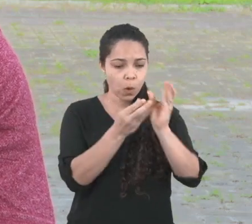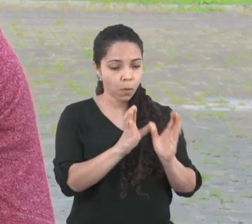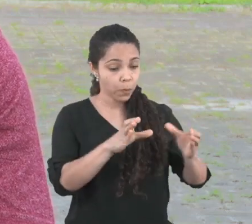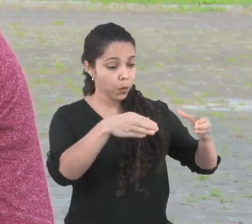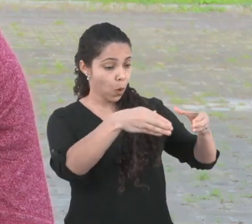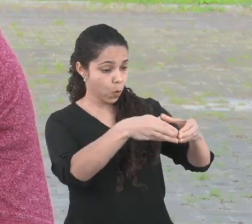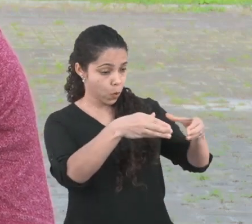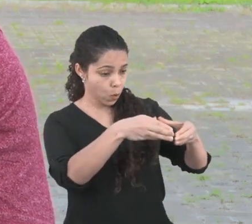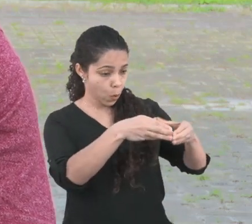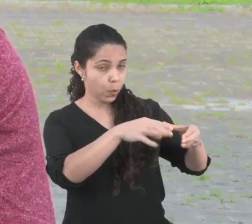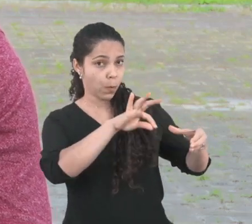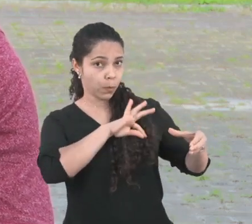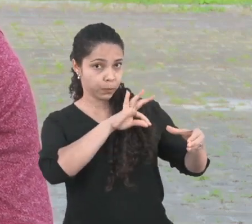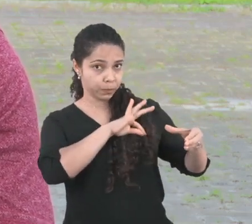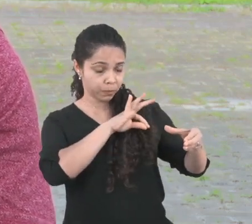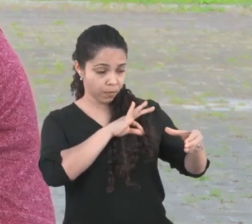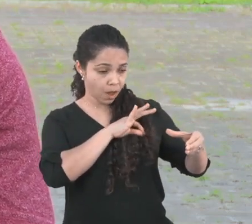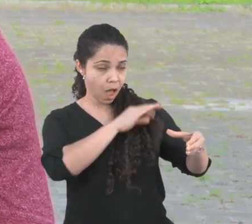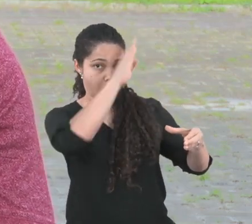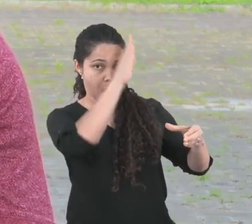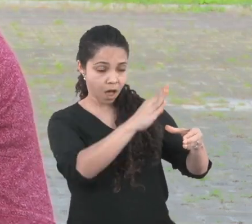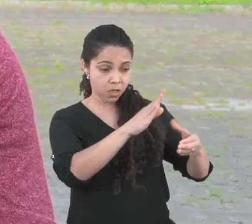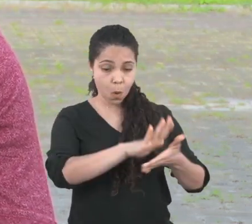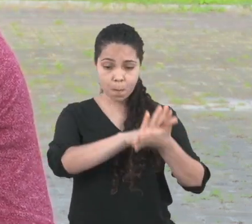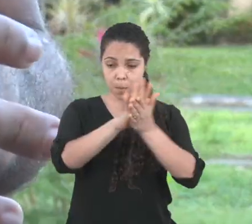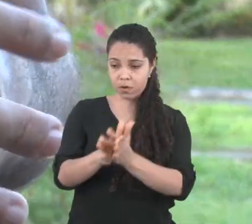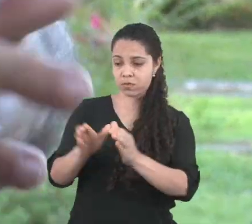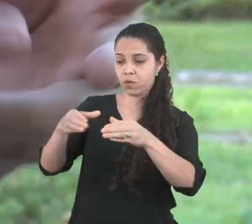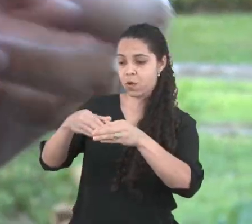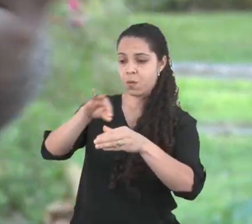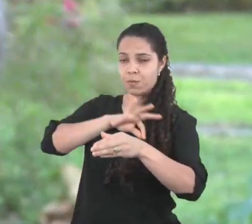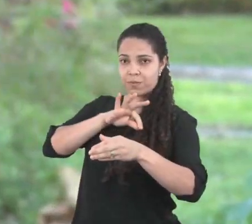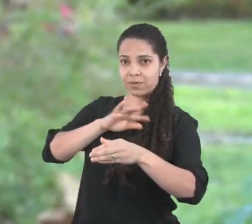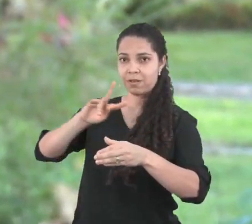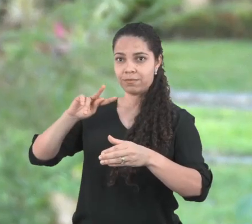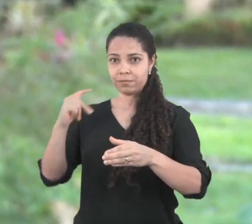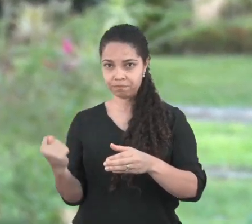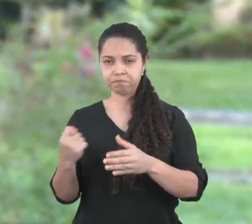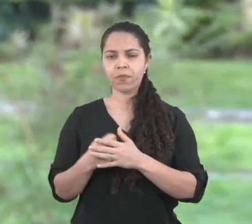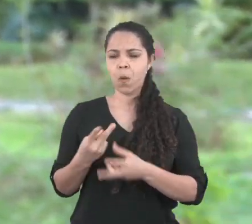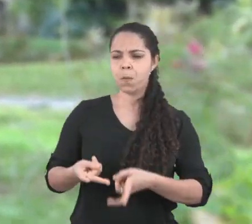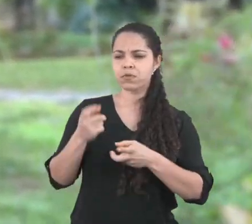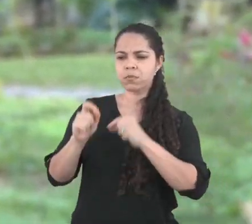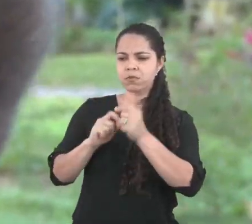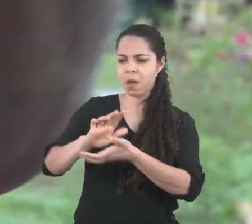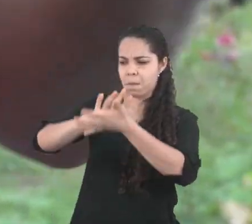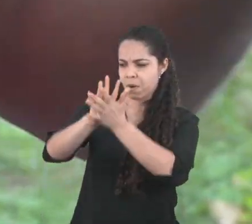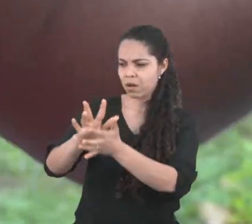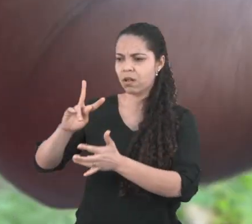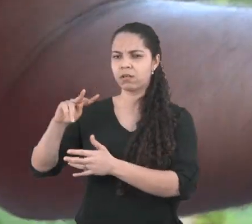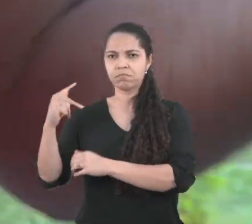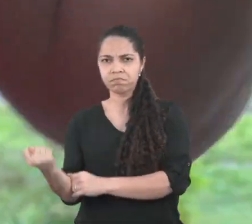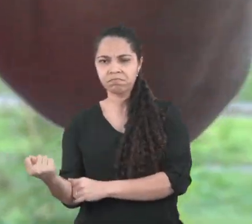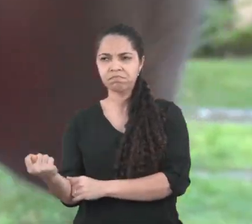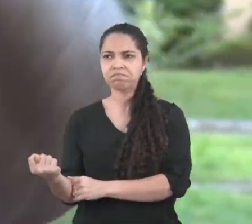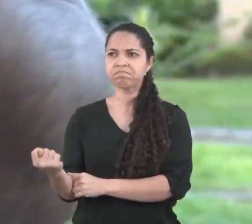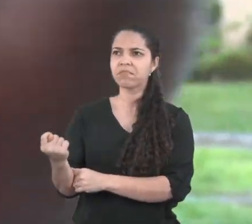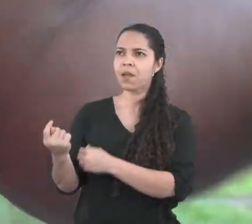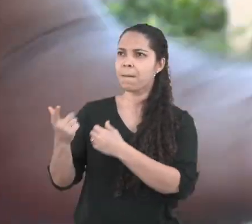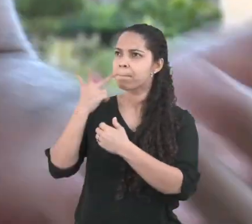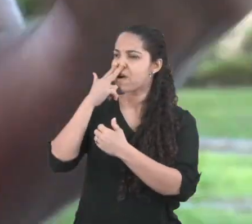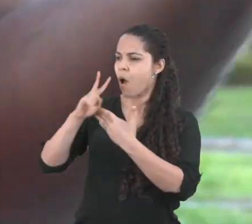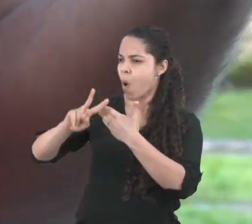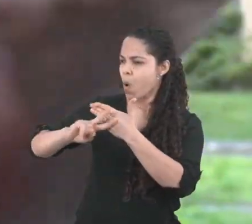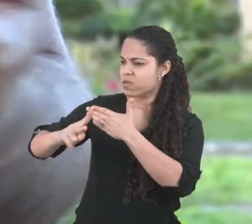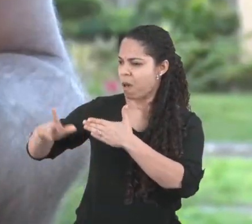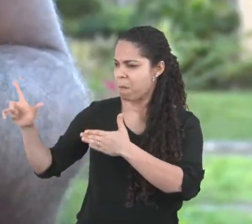relacionando o preconceito de policiais hétero contra policiais homossexuais. Eu vim percebendo que esse preconceito quanto à homofobia era